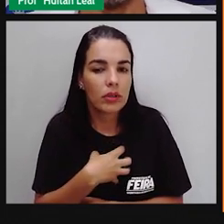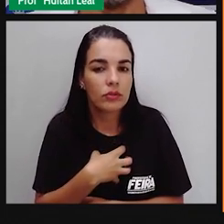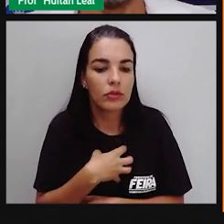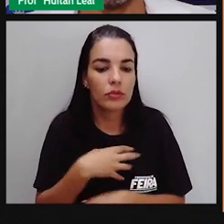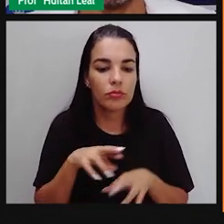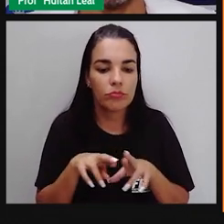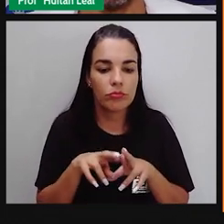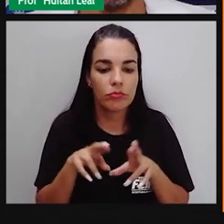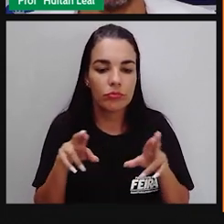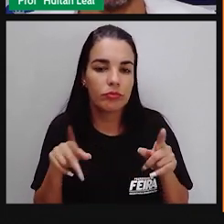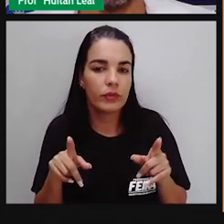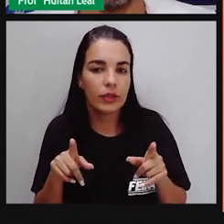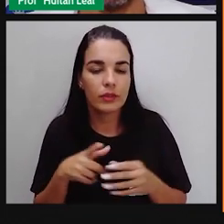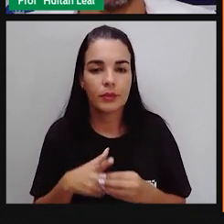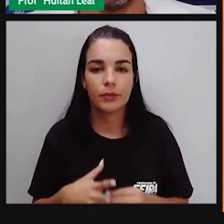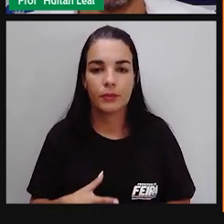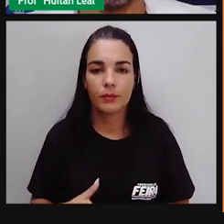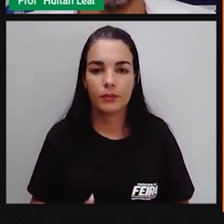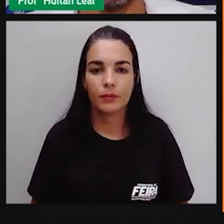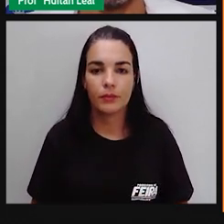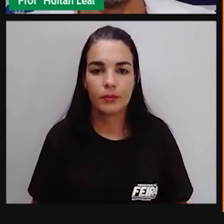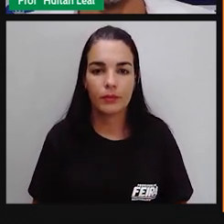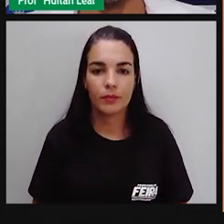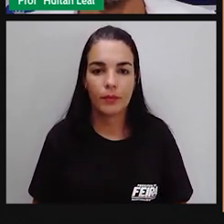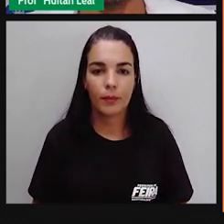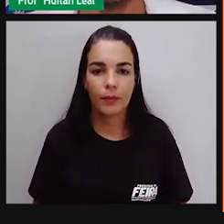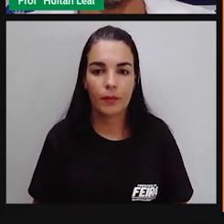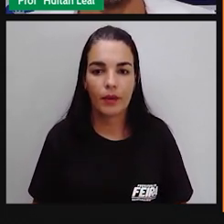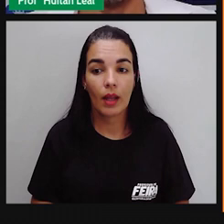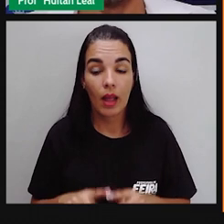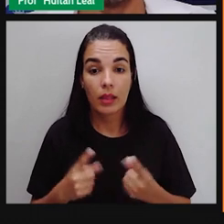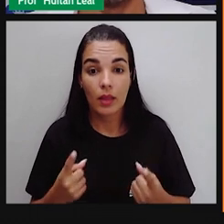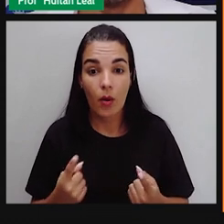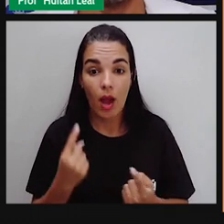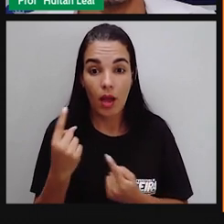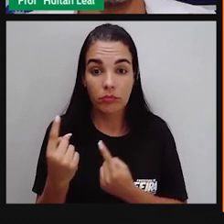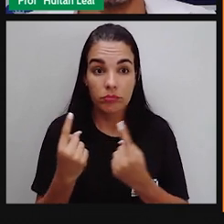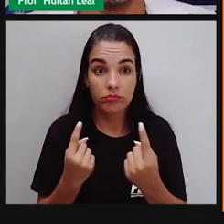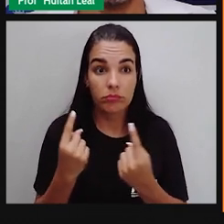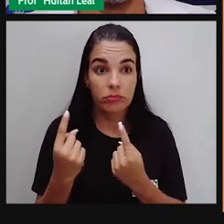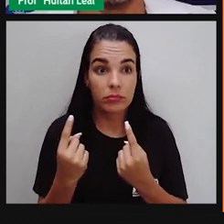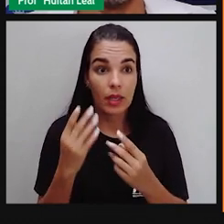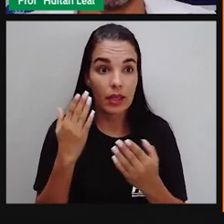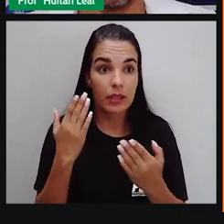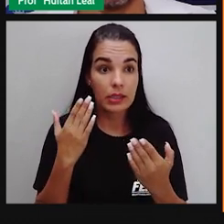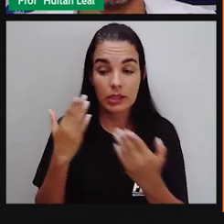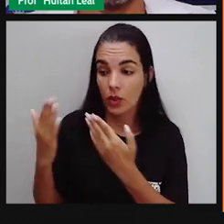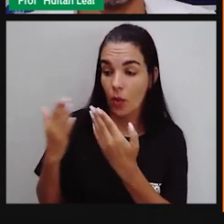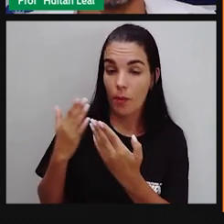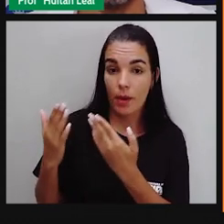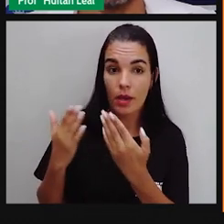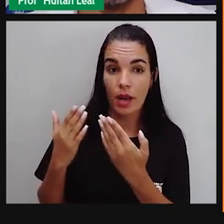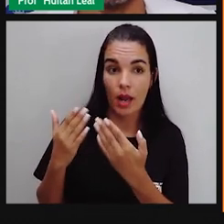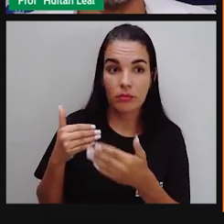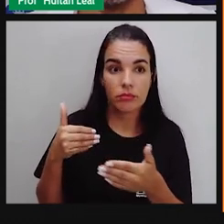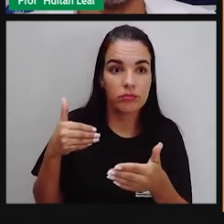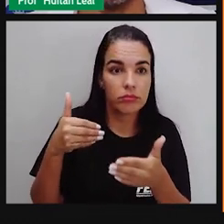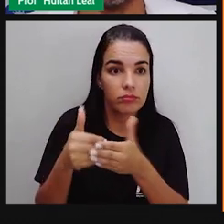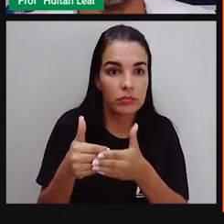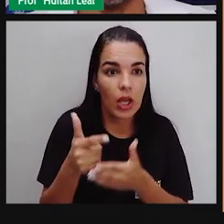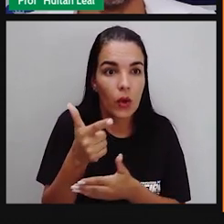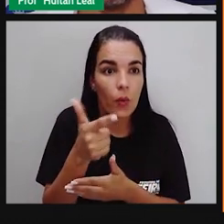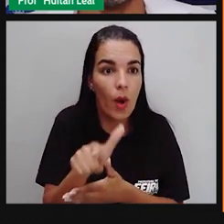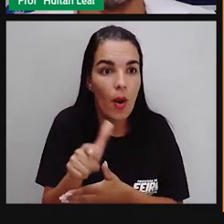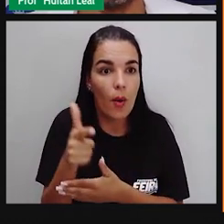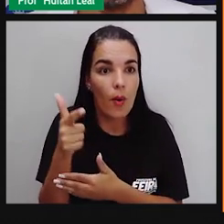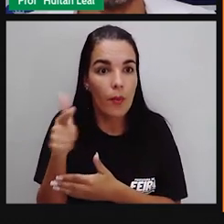sendo pronunciado. cada vez que vocês se depararem com esse tipo de